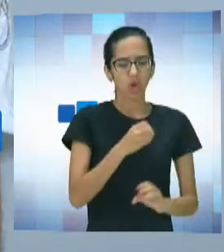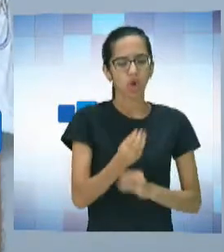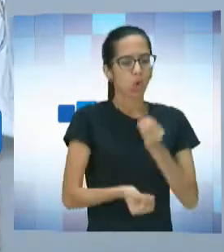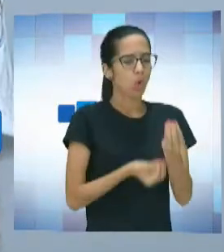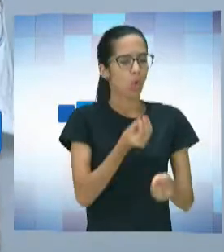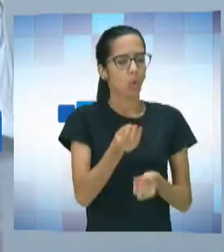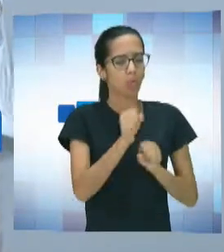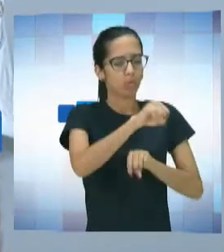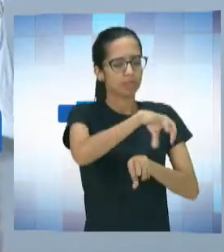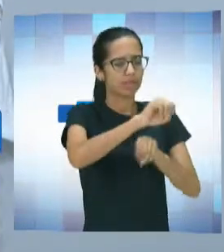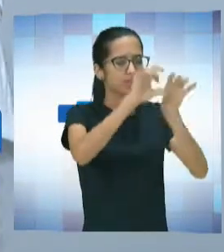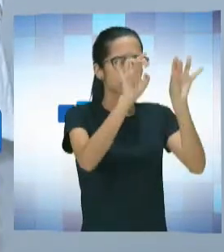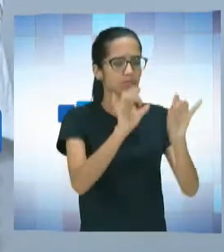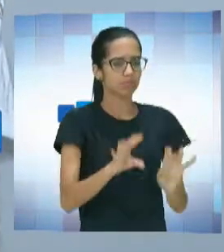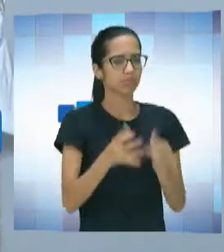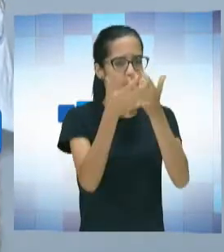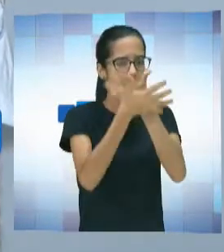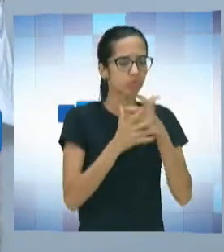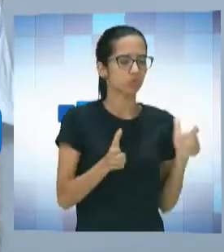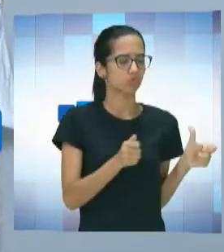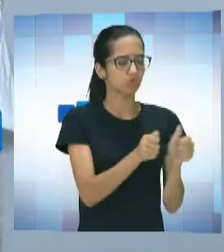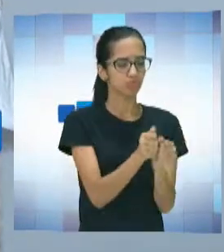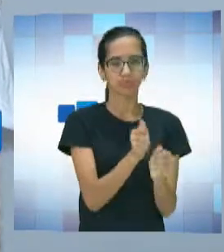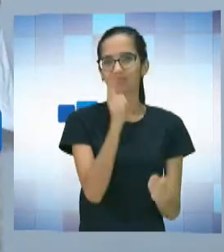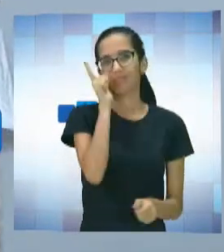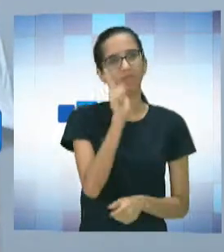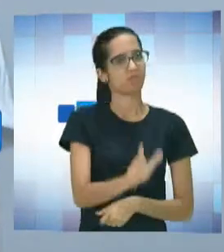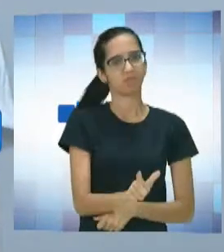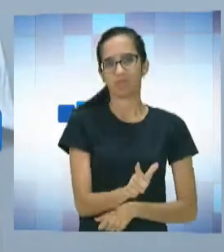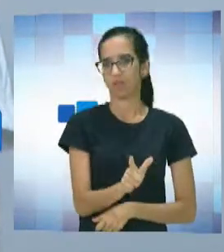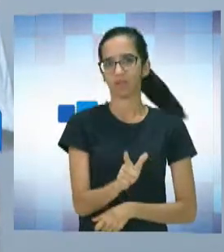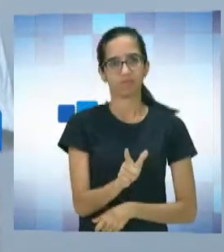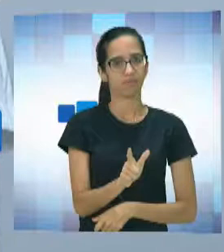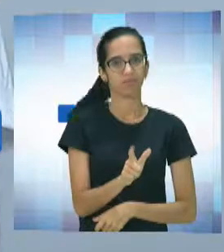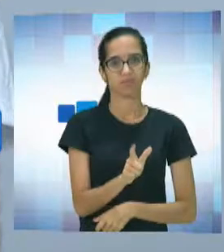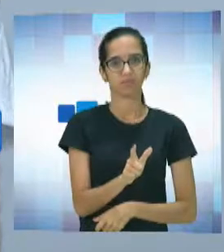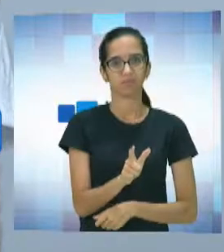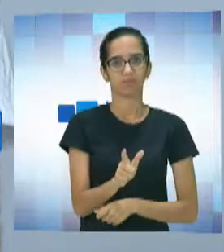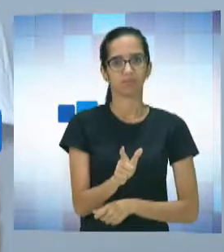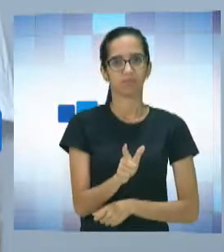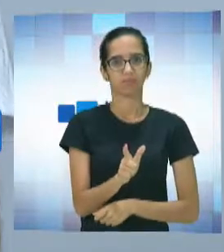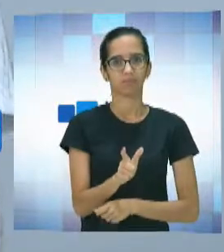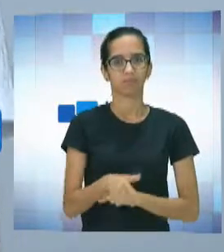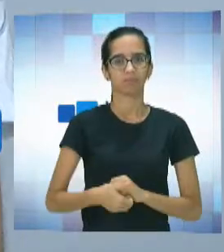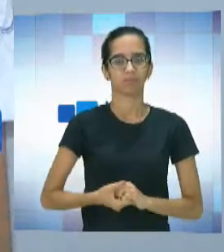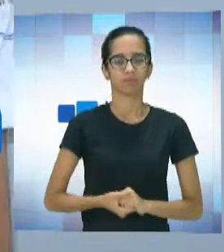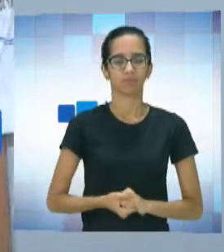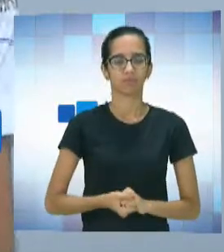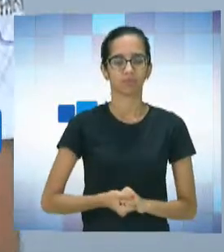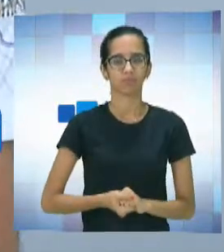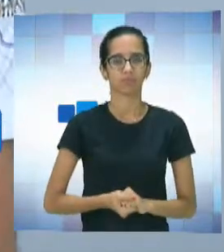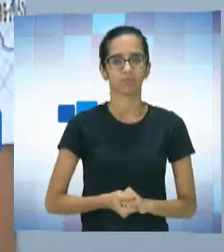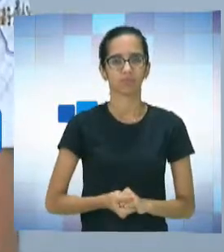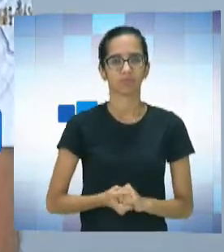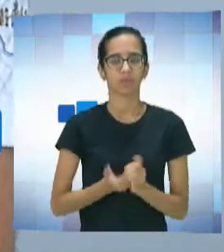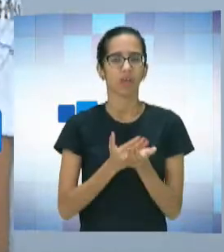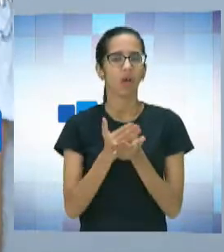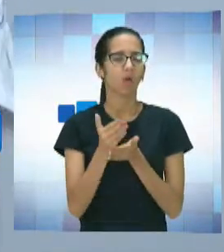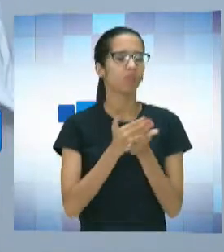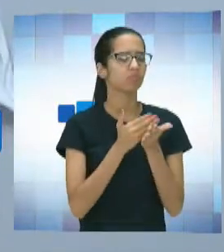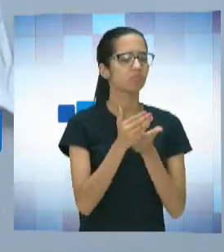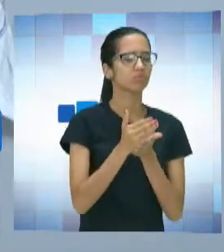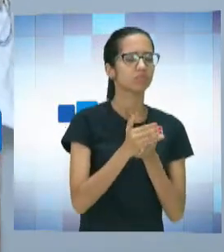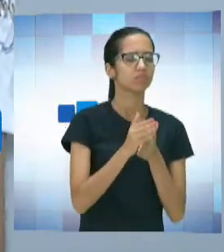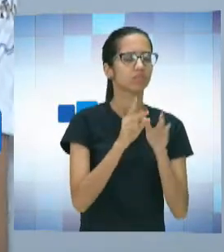educação especial e música junto, você não consegue desenvolver um trabalho, né? E, assim, algumas deficiências são